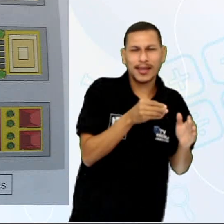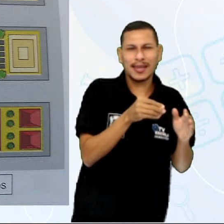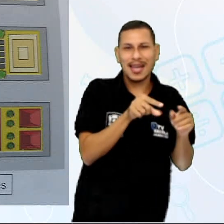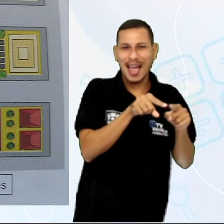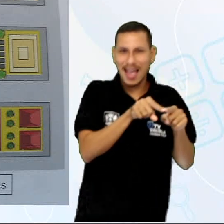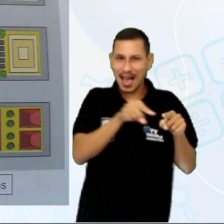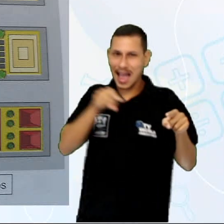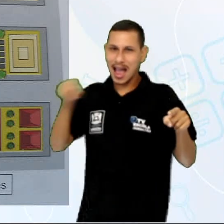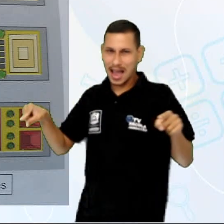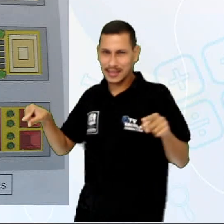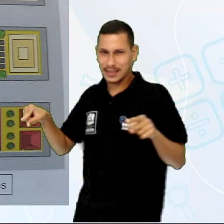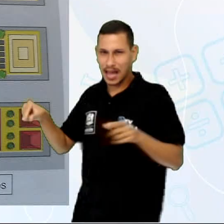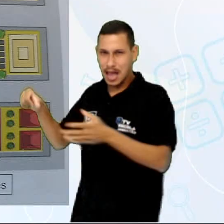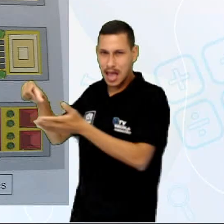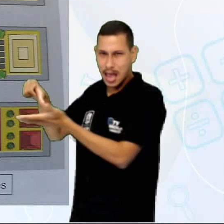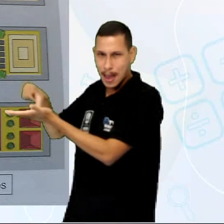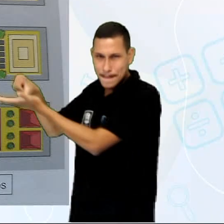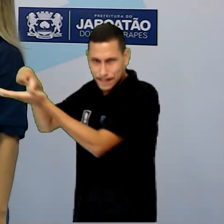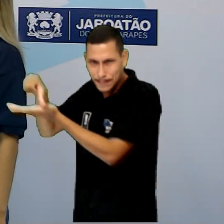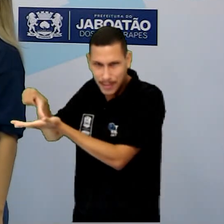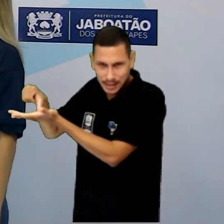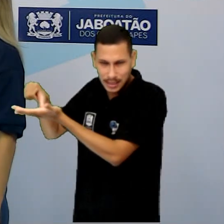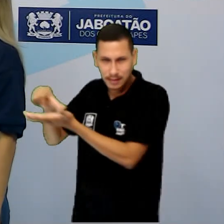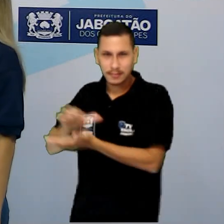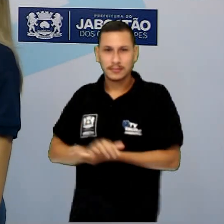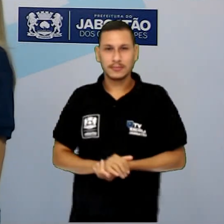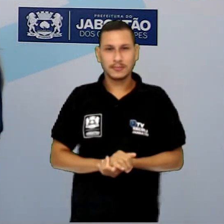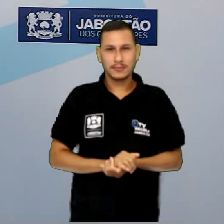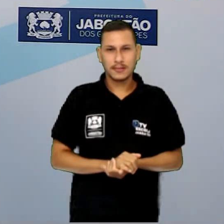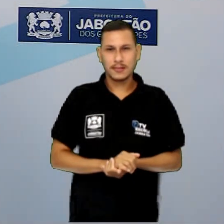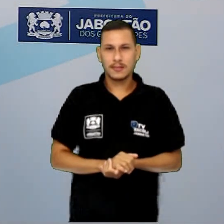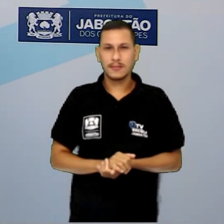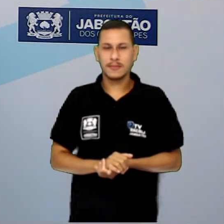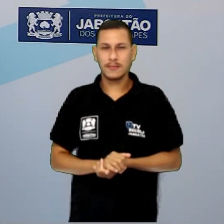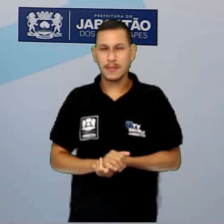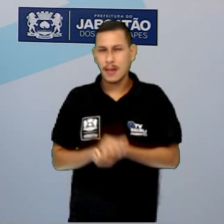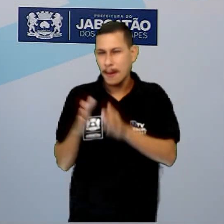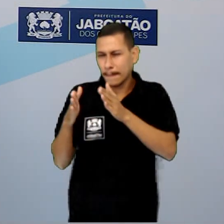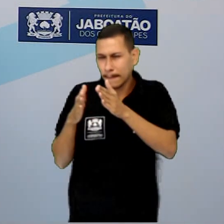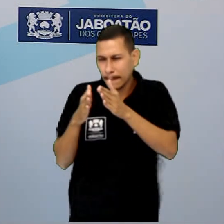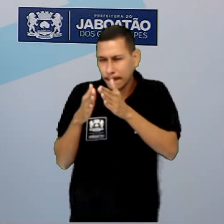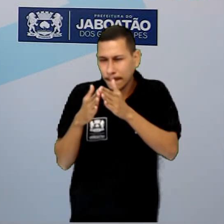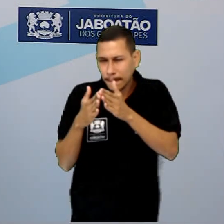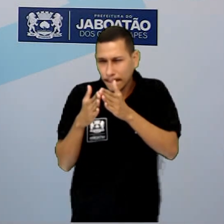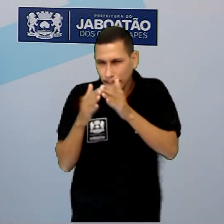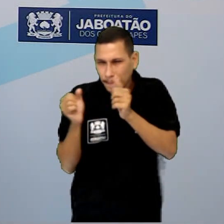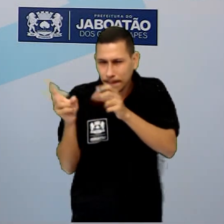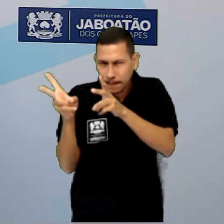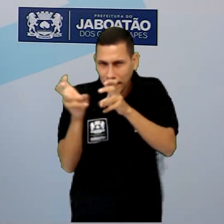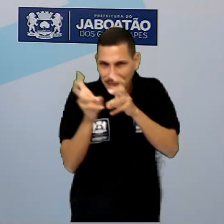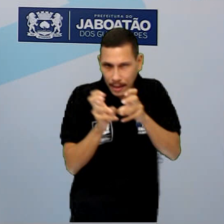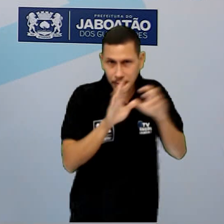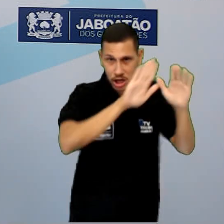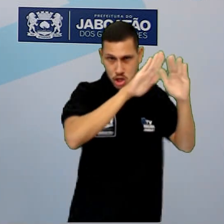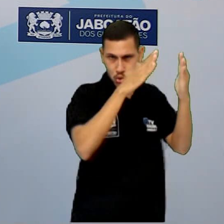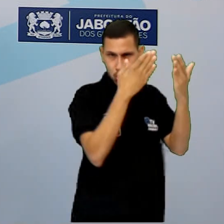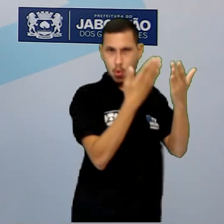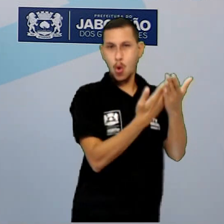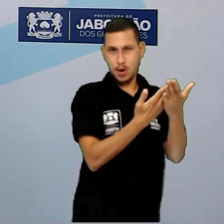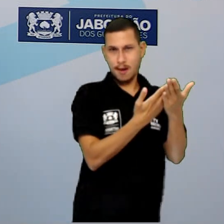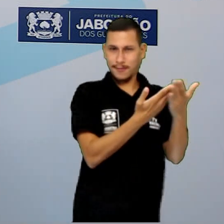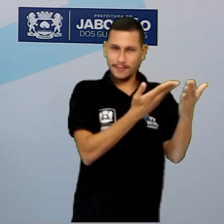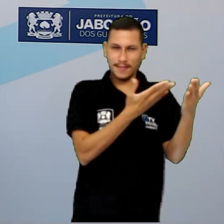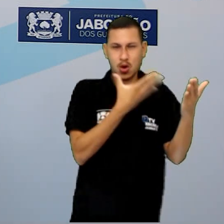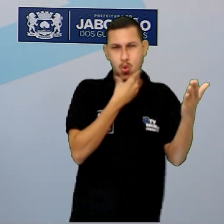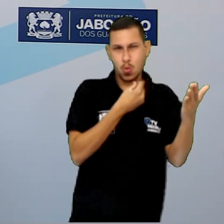tenho um outro esquema aqui. Vamos localizar a escola de Marcos, ó. A escola,